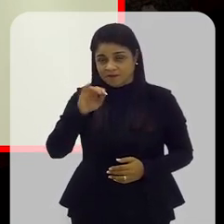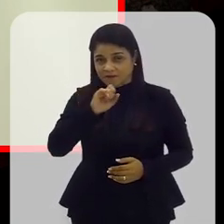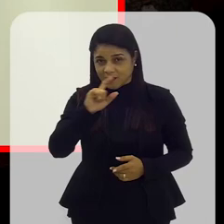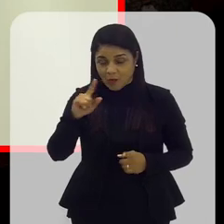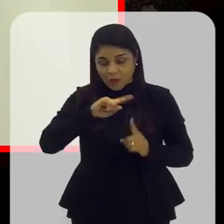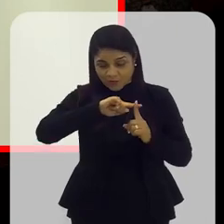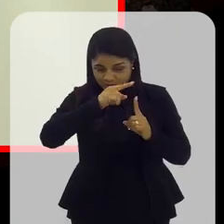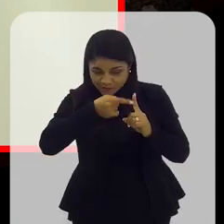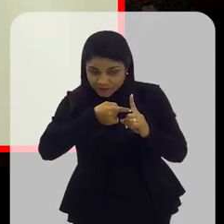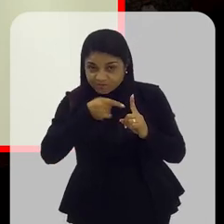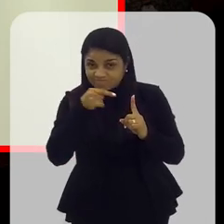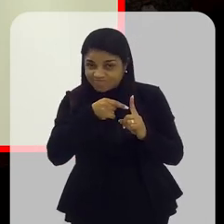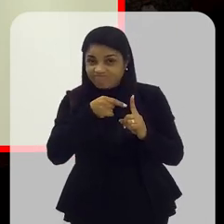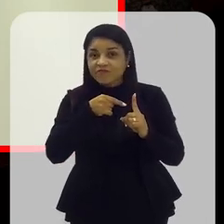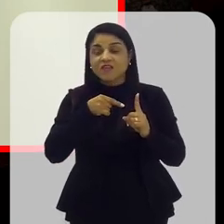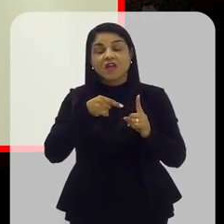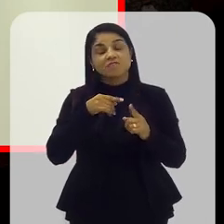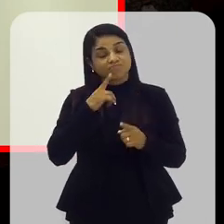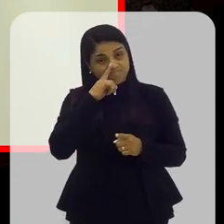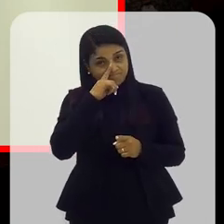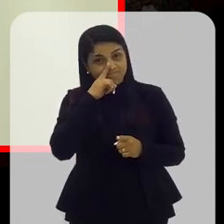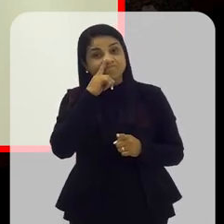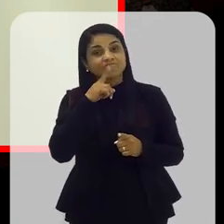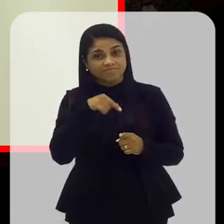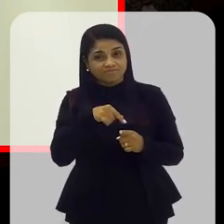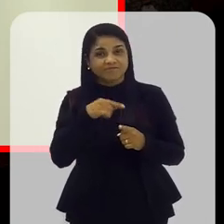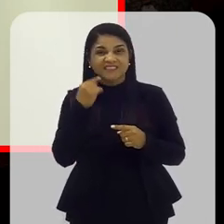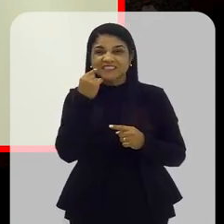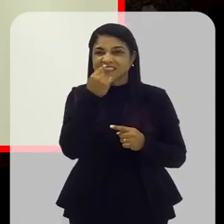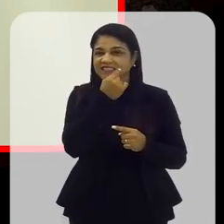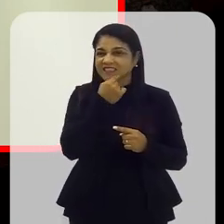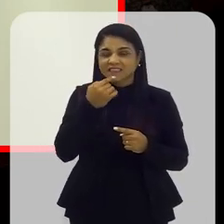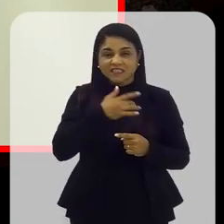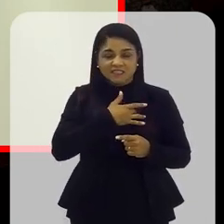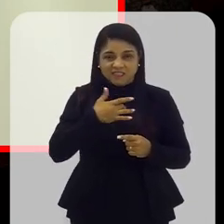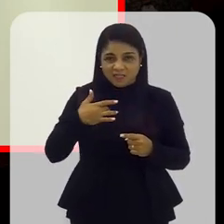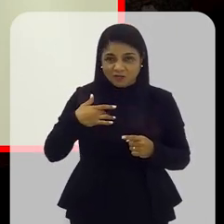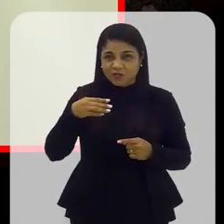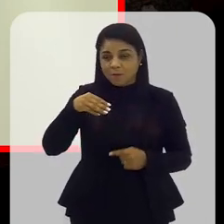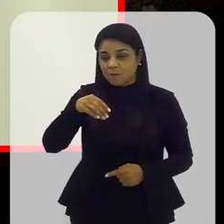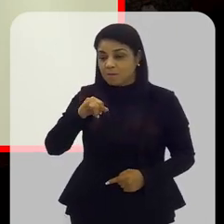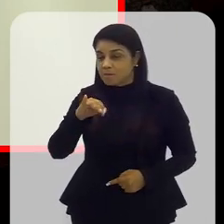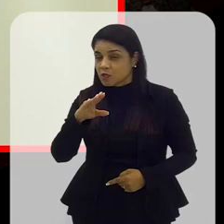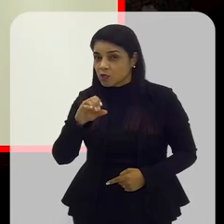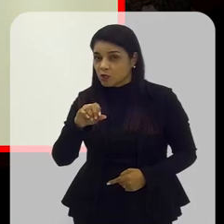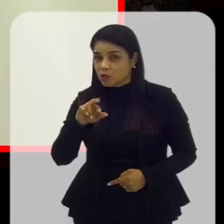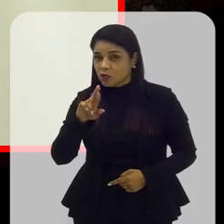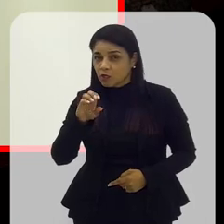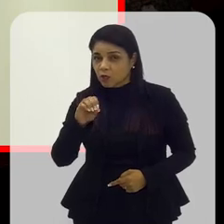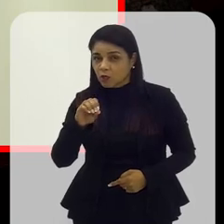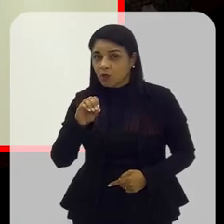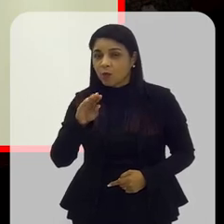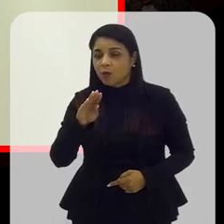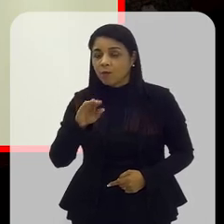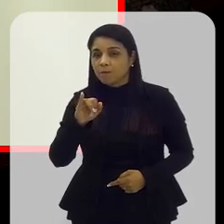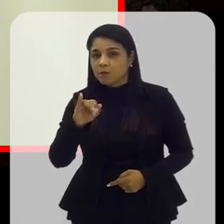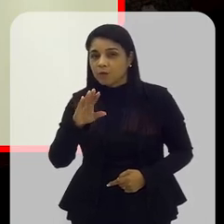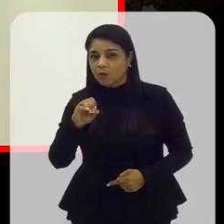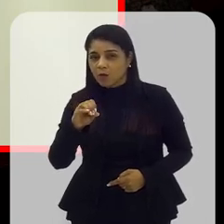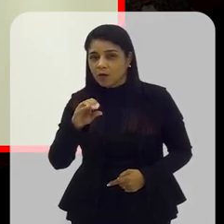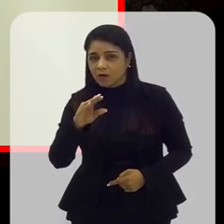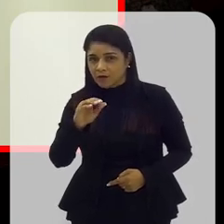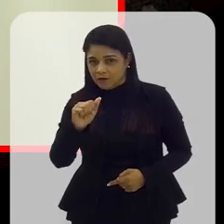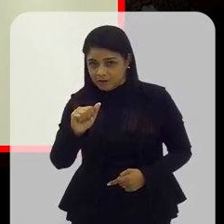riscos para essa saúde bucal. Essa microbiota que a Juliana fala, esse pool de